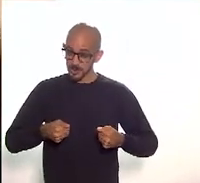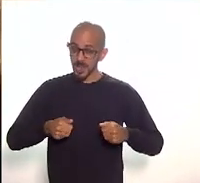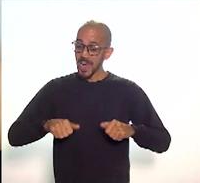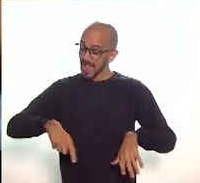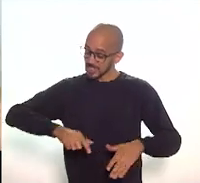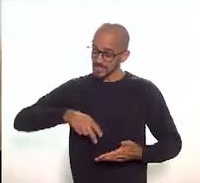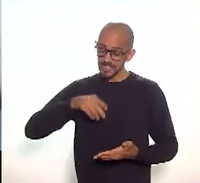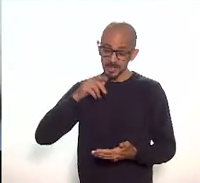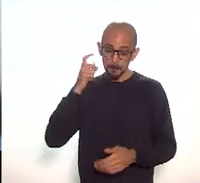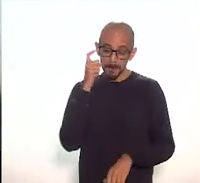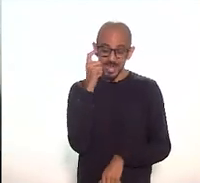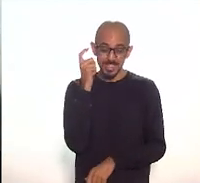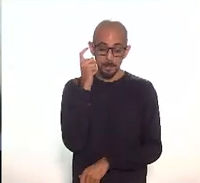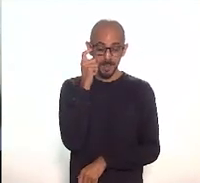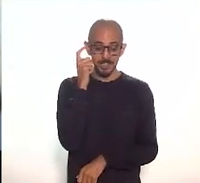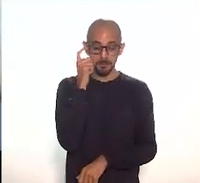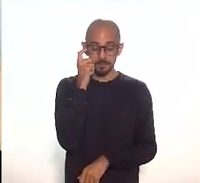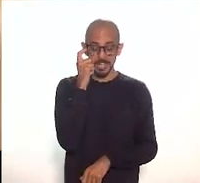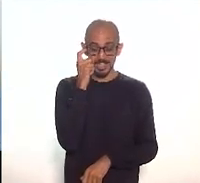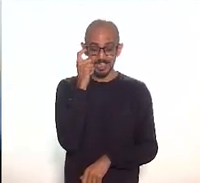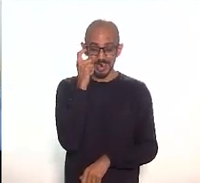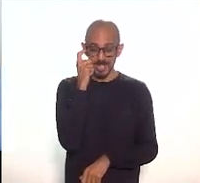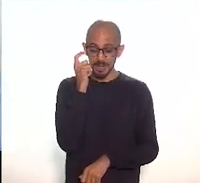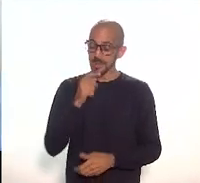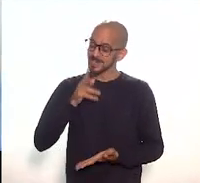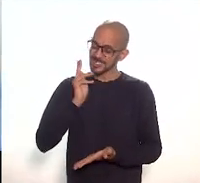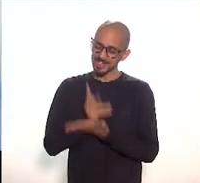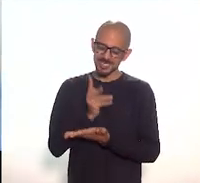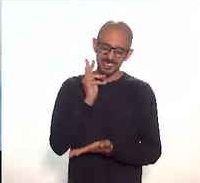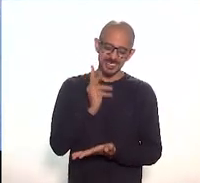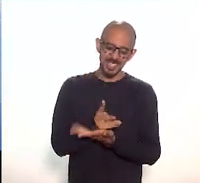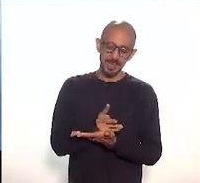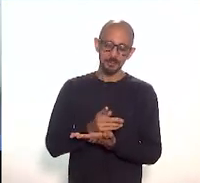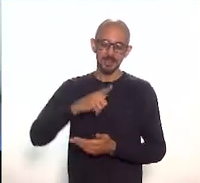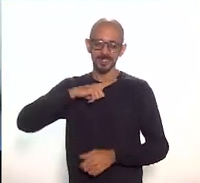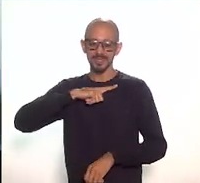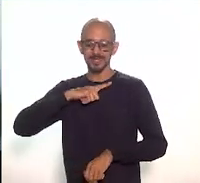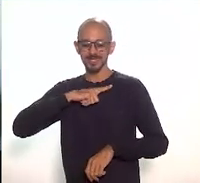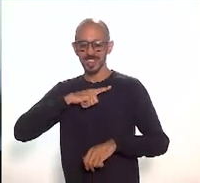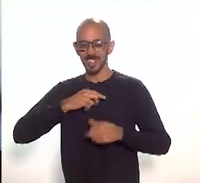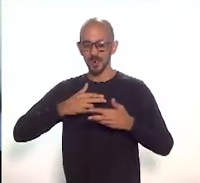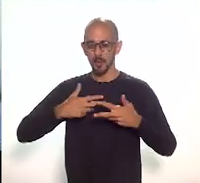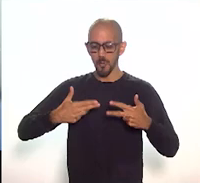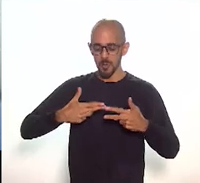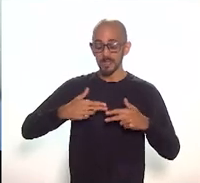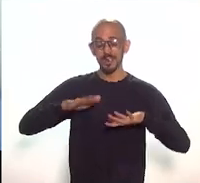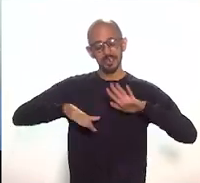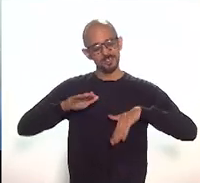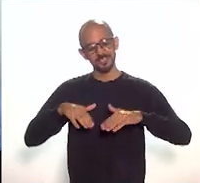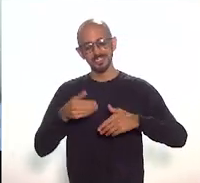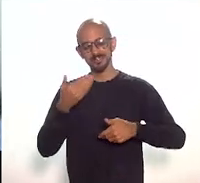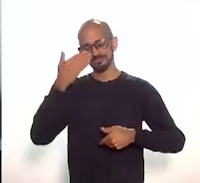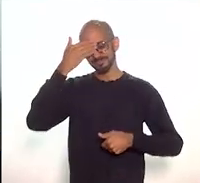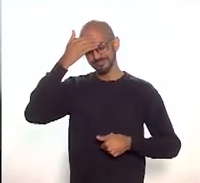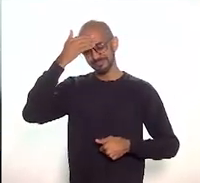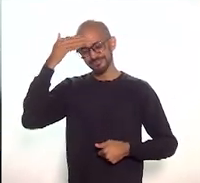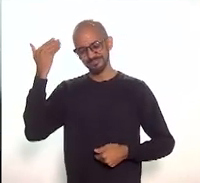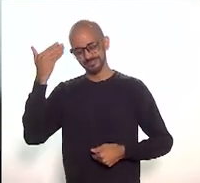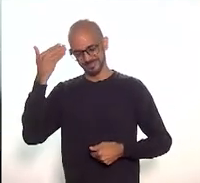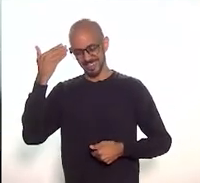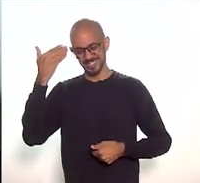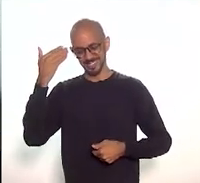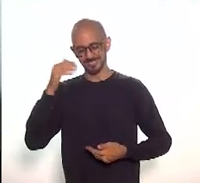mais que a gente percorra, a gente sempre está propenso a esquecer